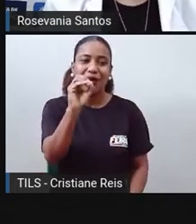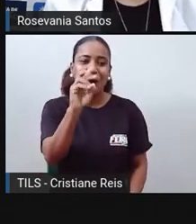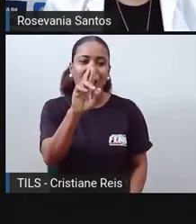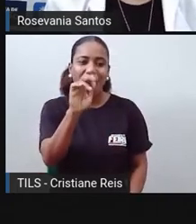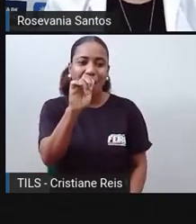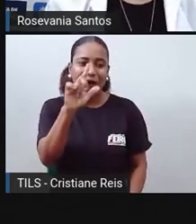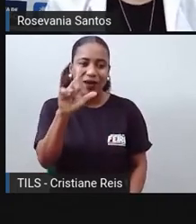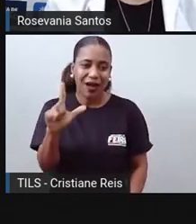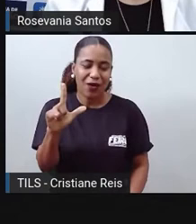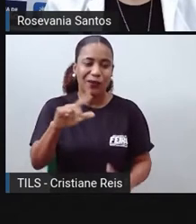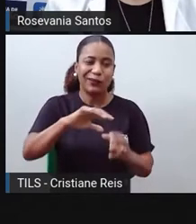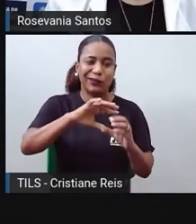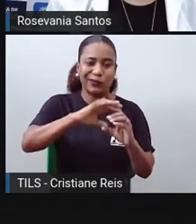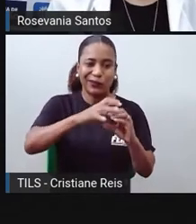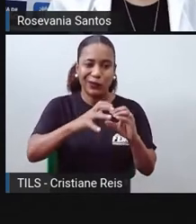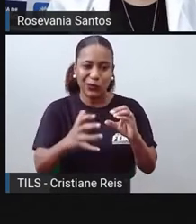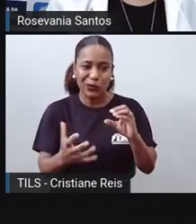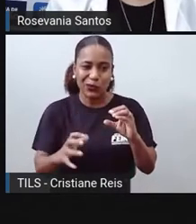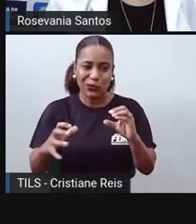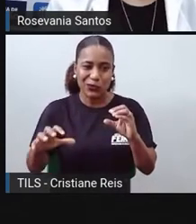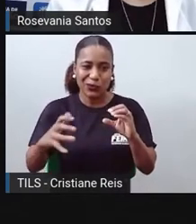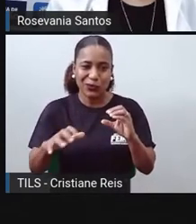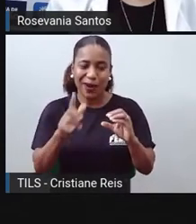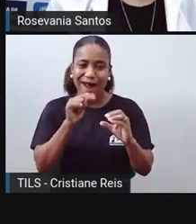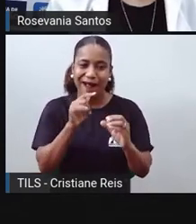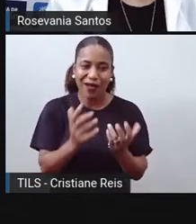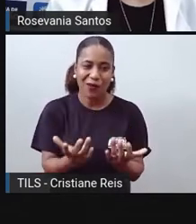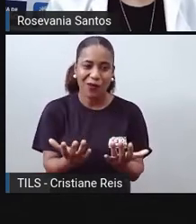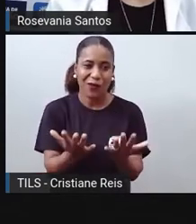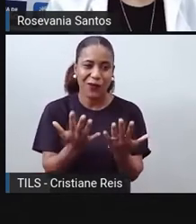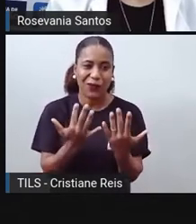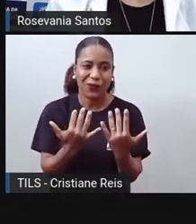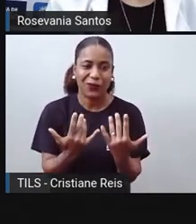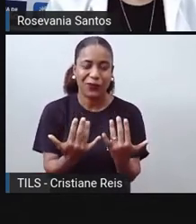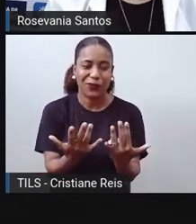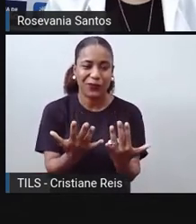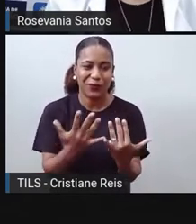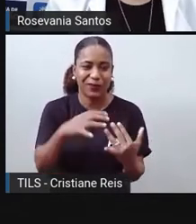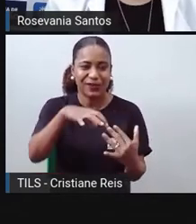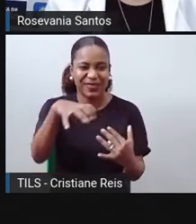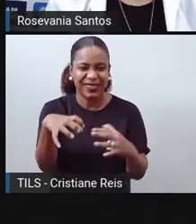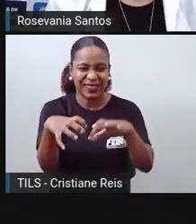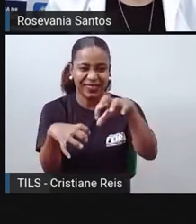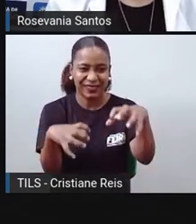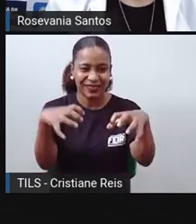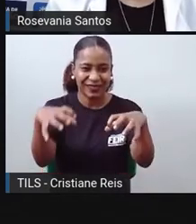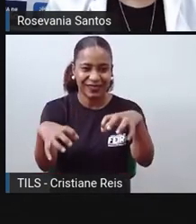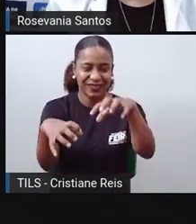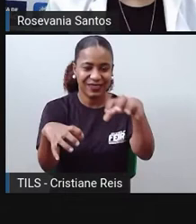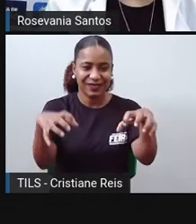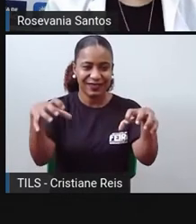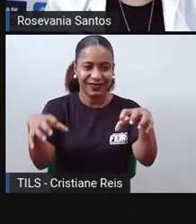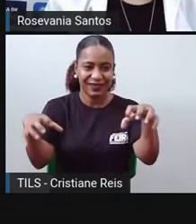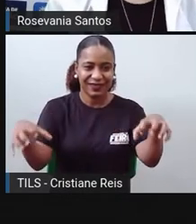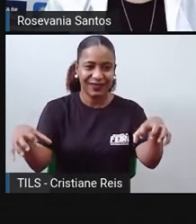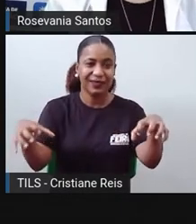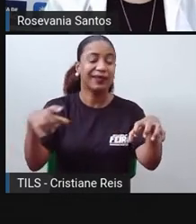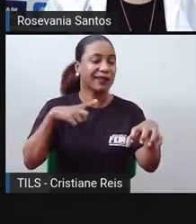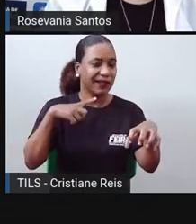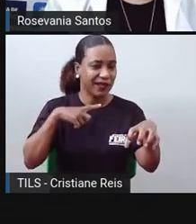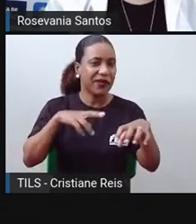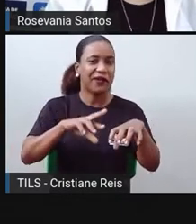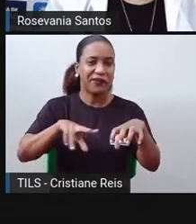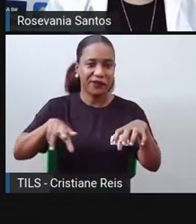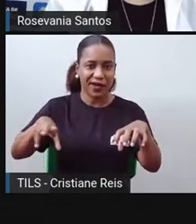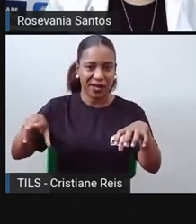de formação menos comum. O seu desenvolvimento ocorre quando os recifes de corais fixam sobre as rochas sub-imensas. E